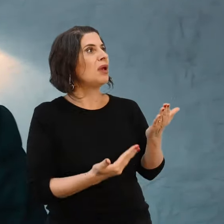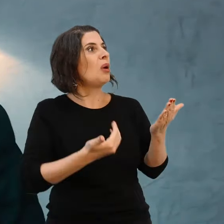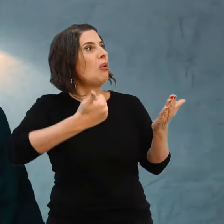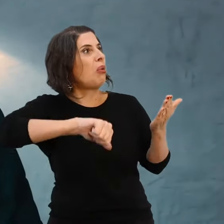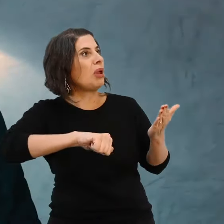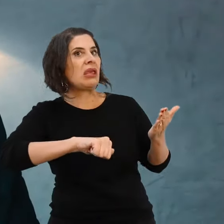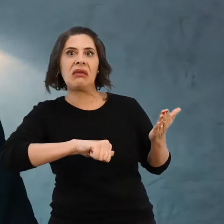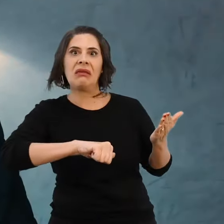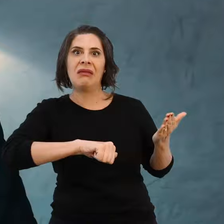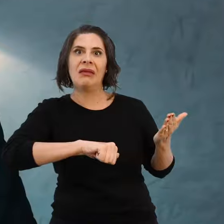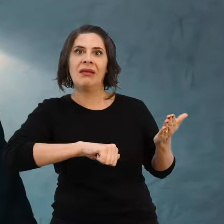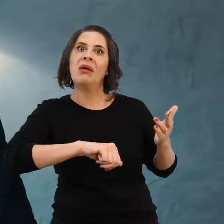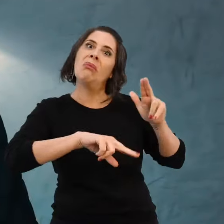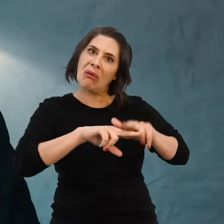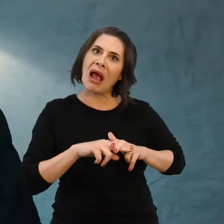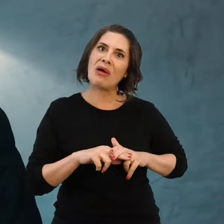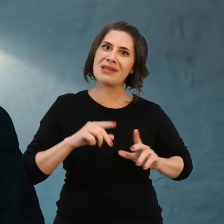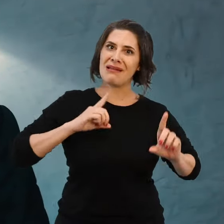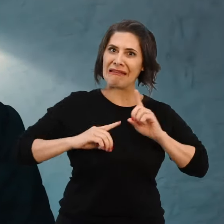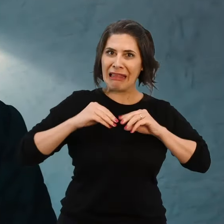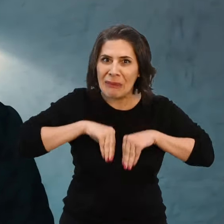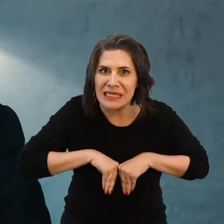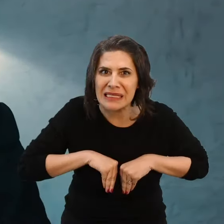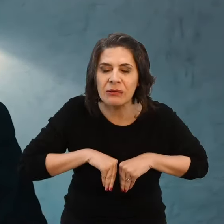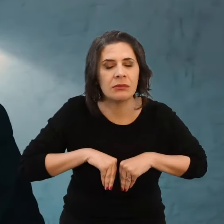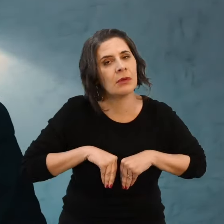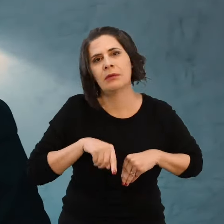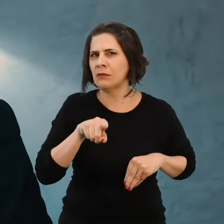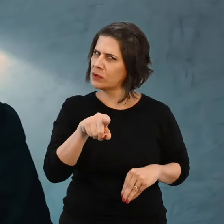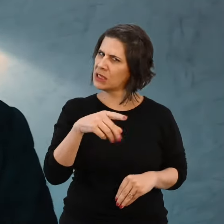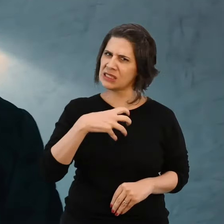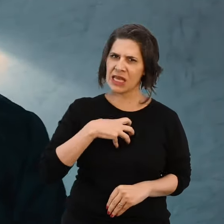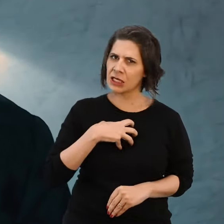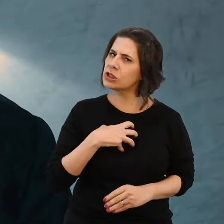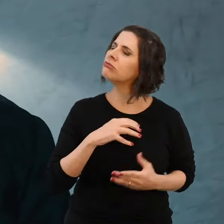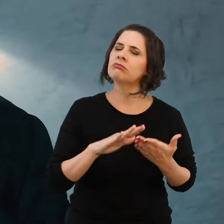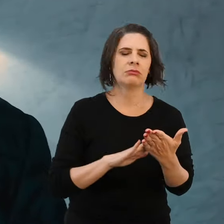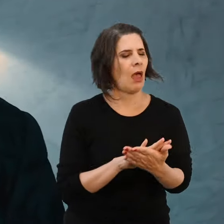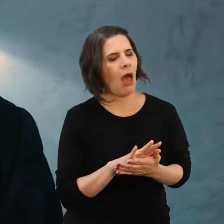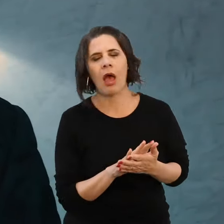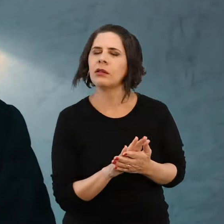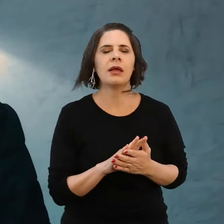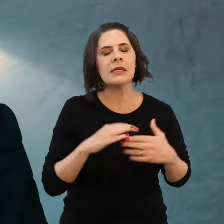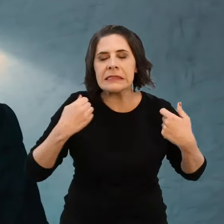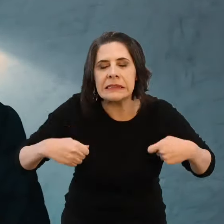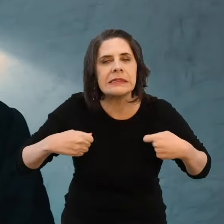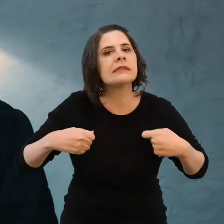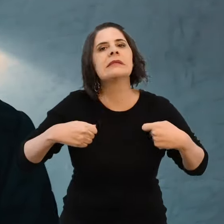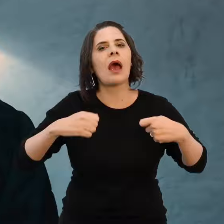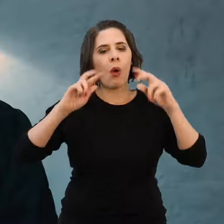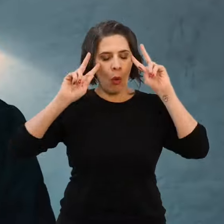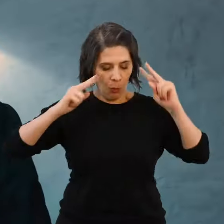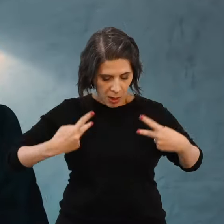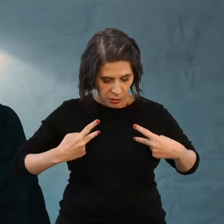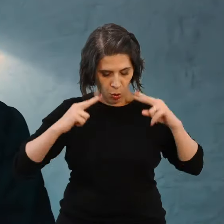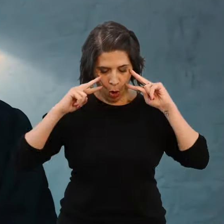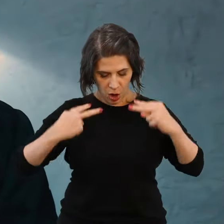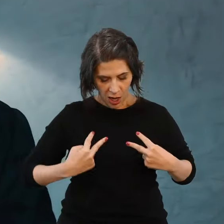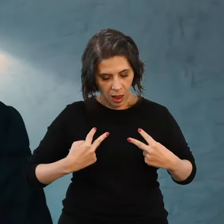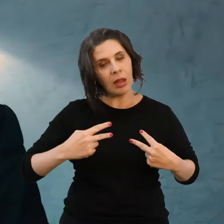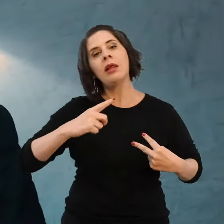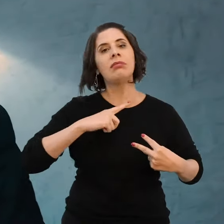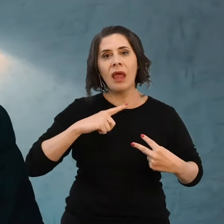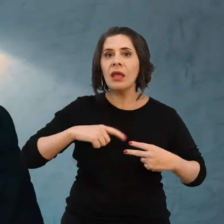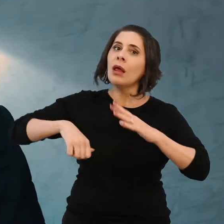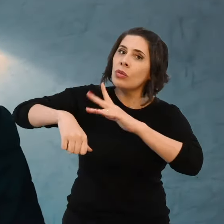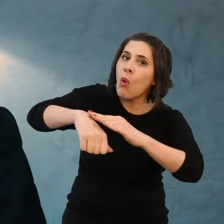vivendo um processo depressivo, entre outras coisas. Não se sinta. Você é um ser humano e nós seres